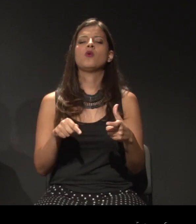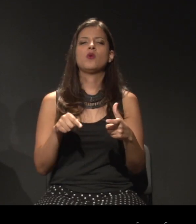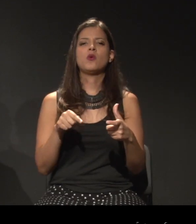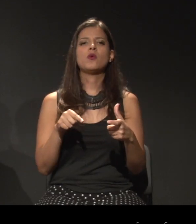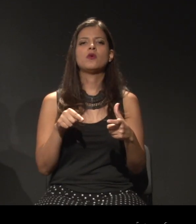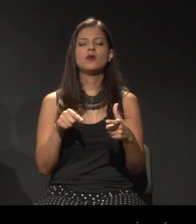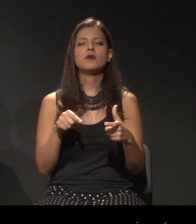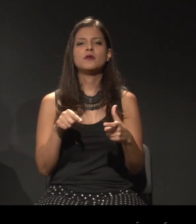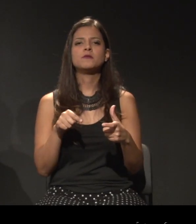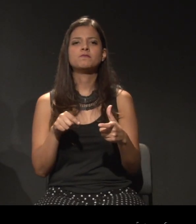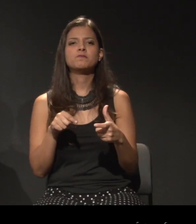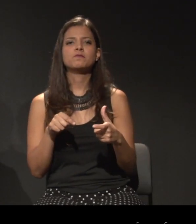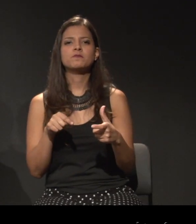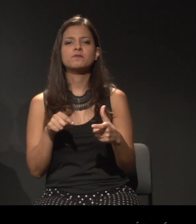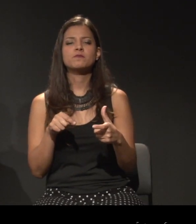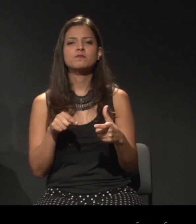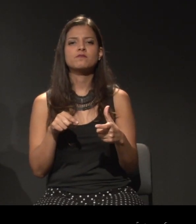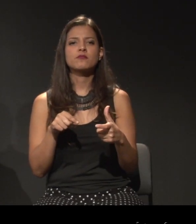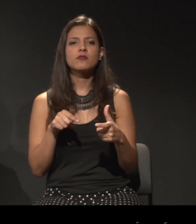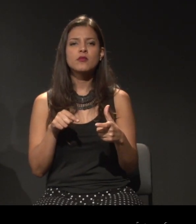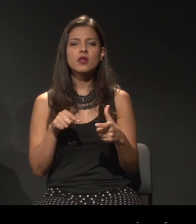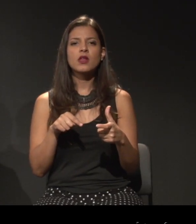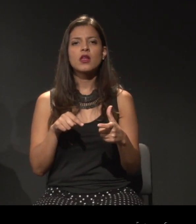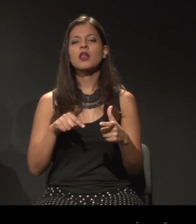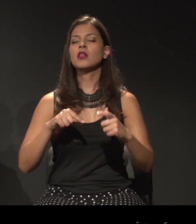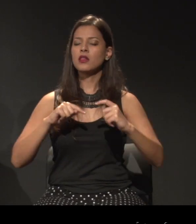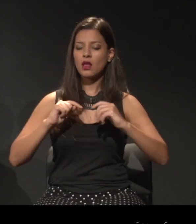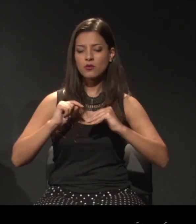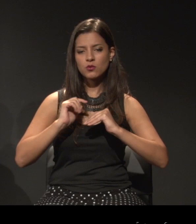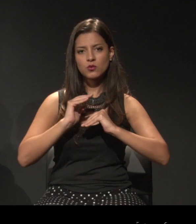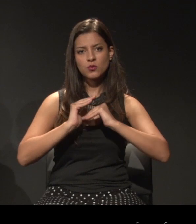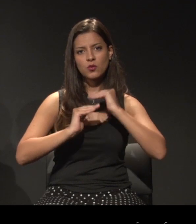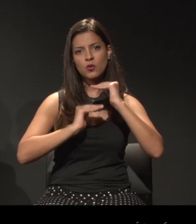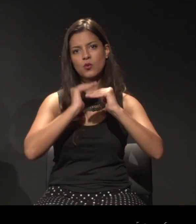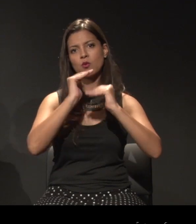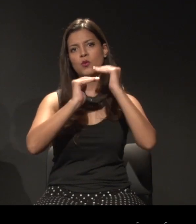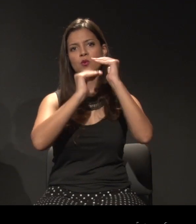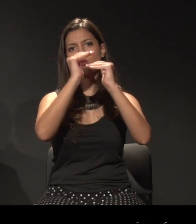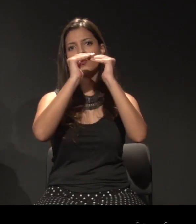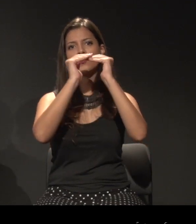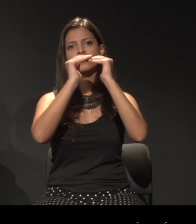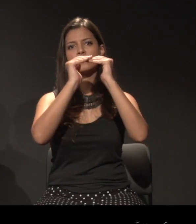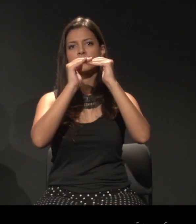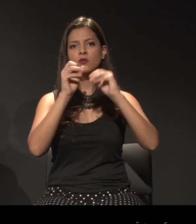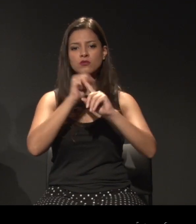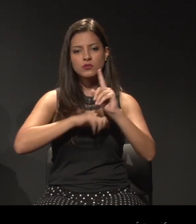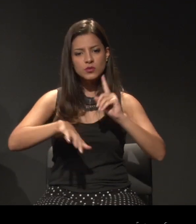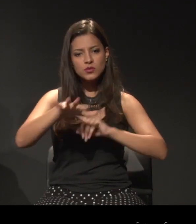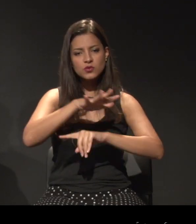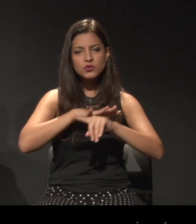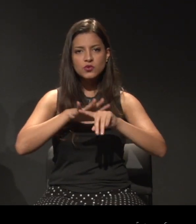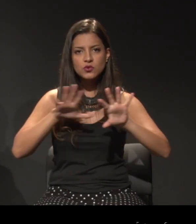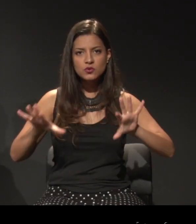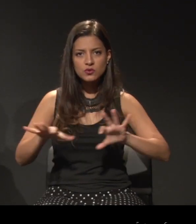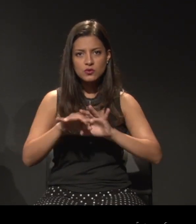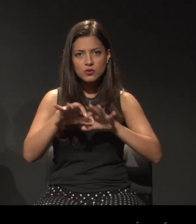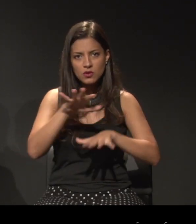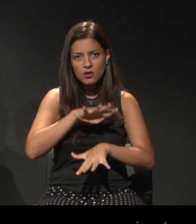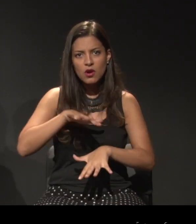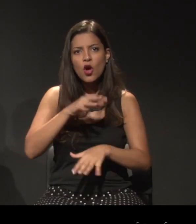construção desse tecido social? Como isso?